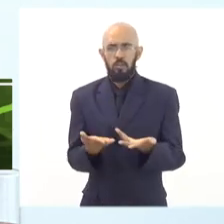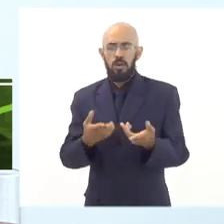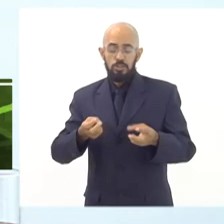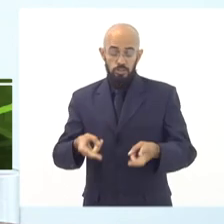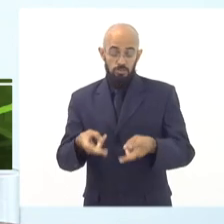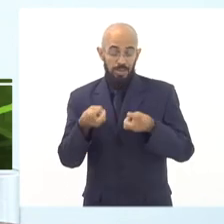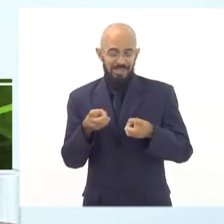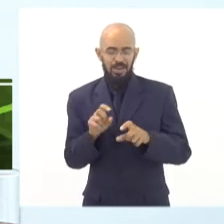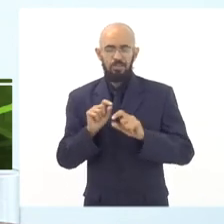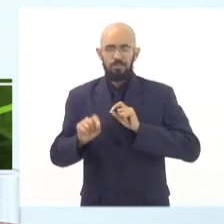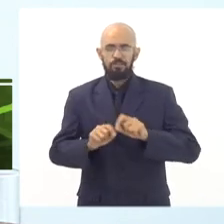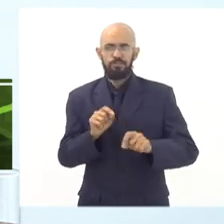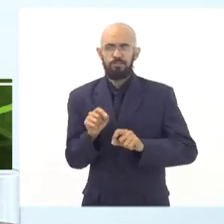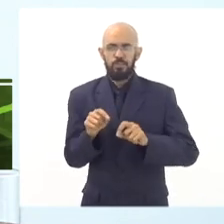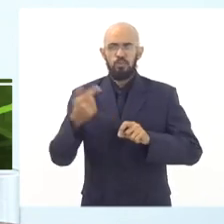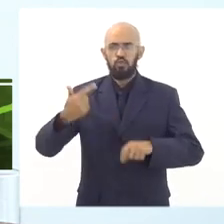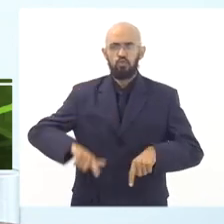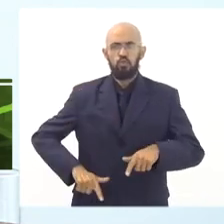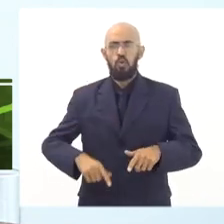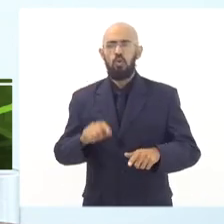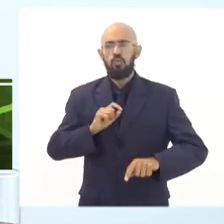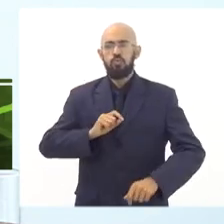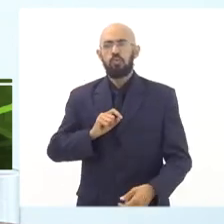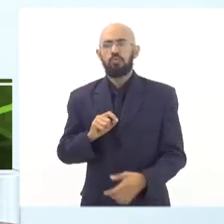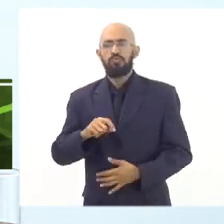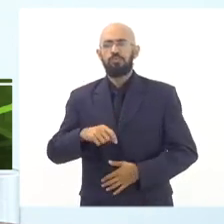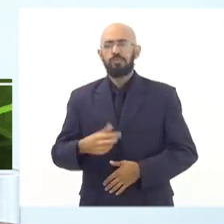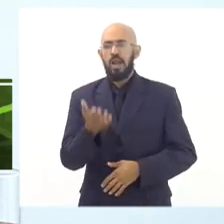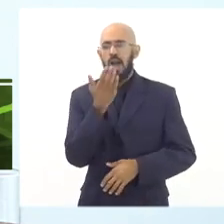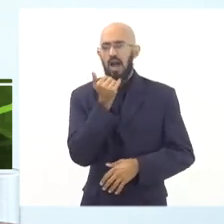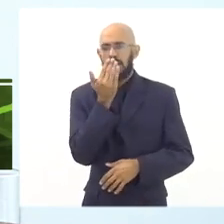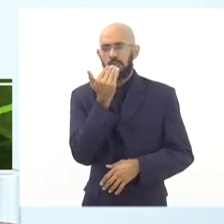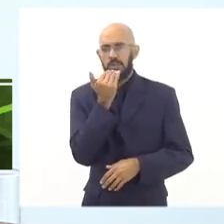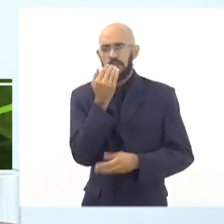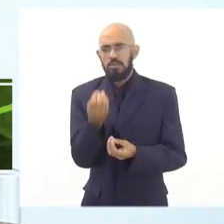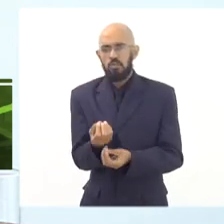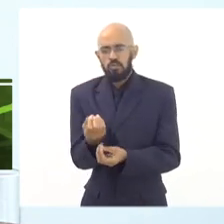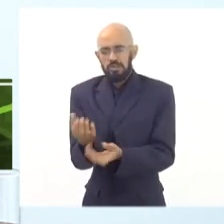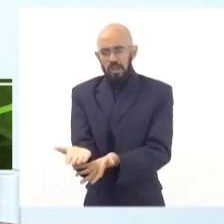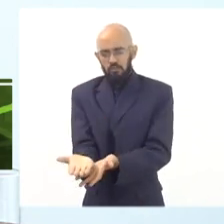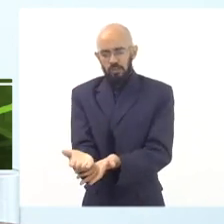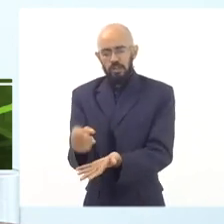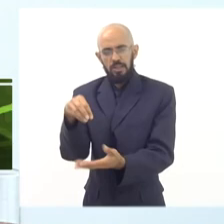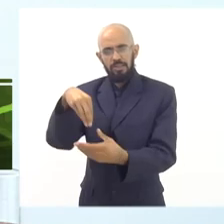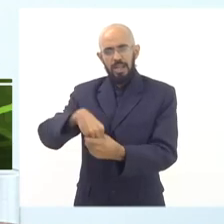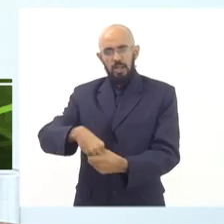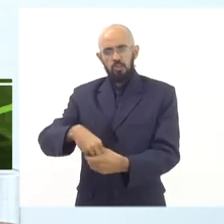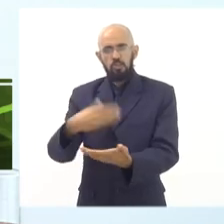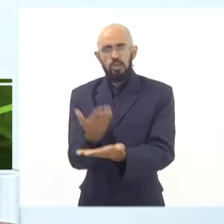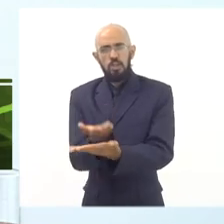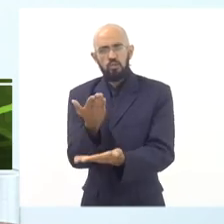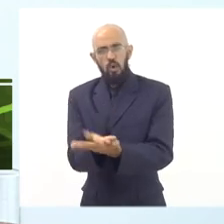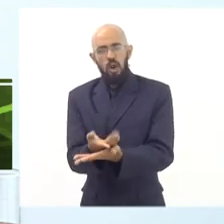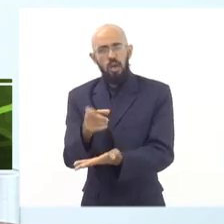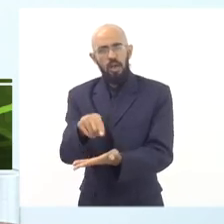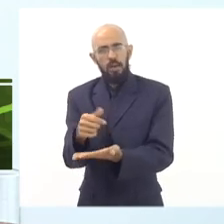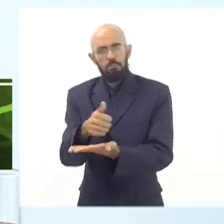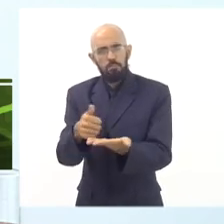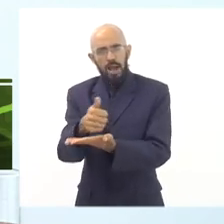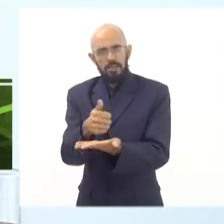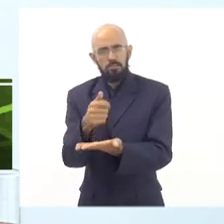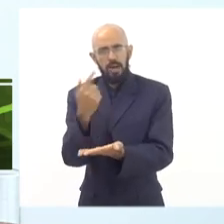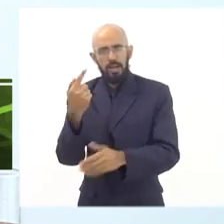depara, de novo, com a alimentação servida na escola como base para garantir essa